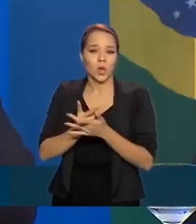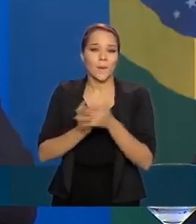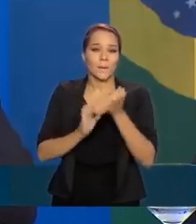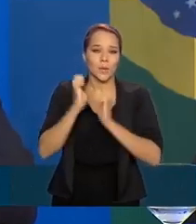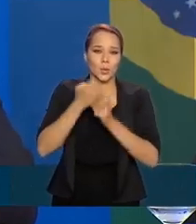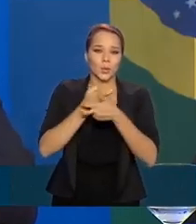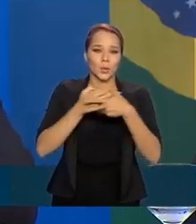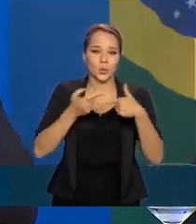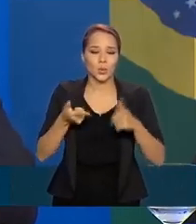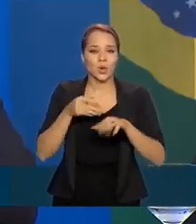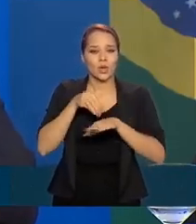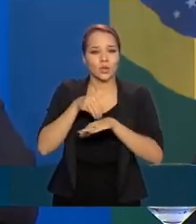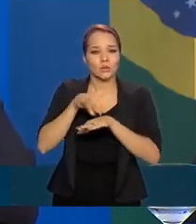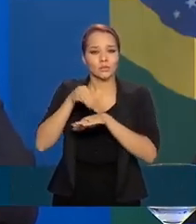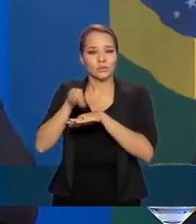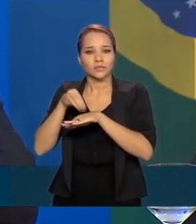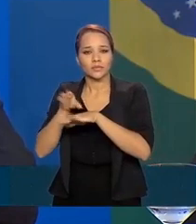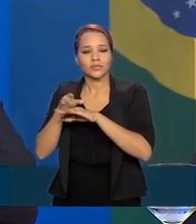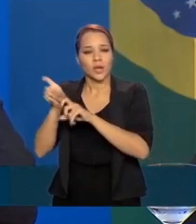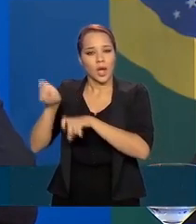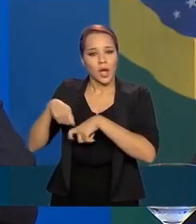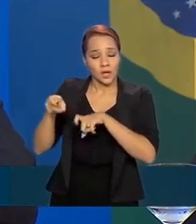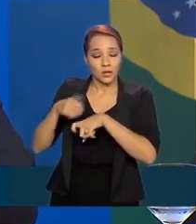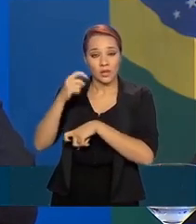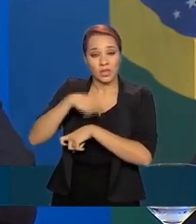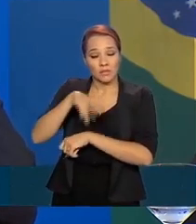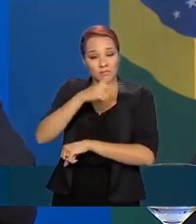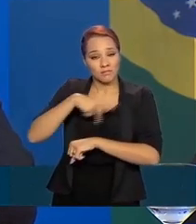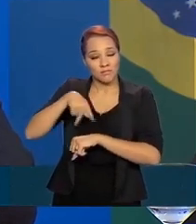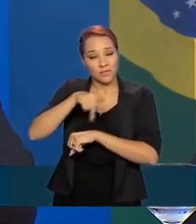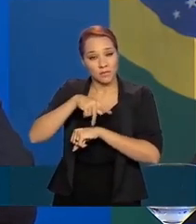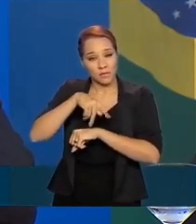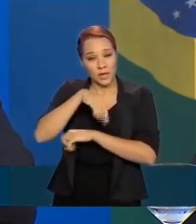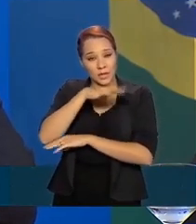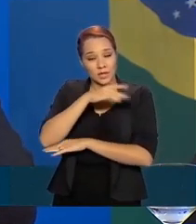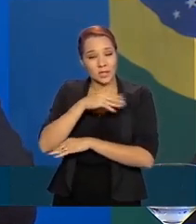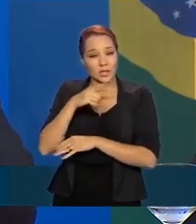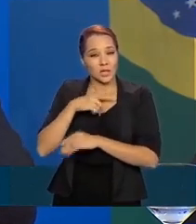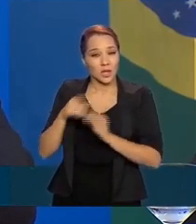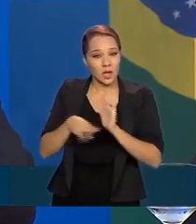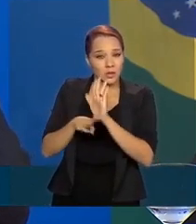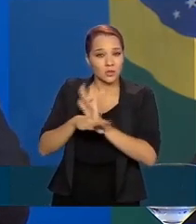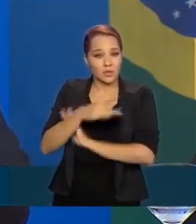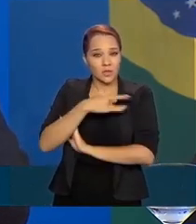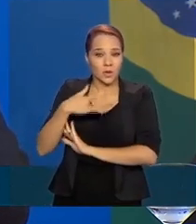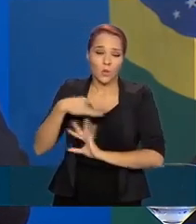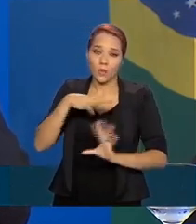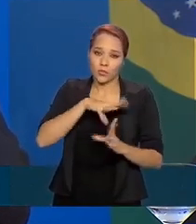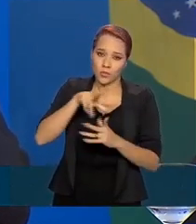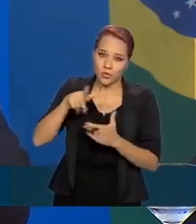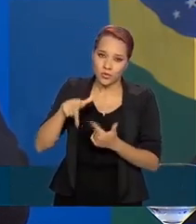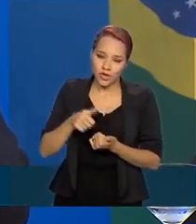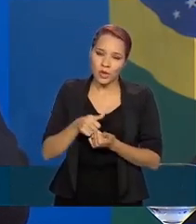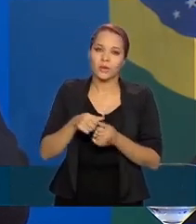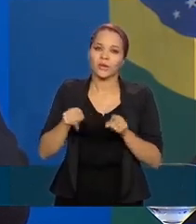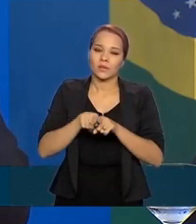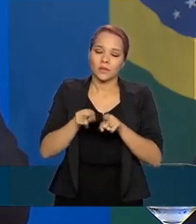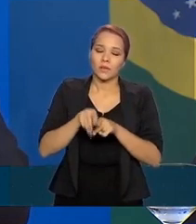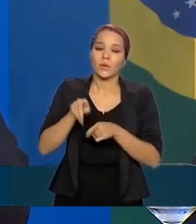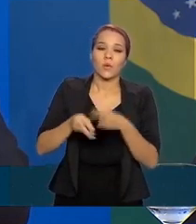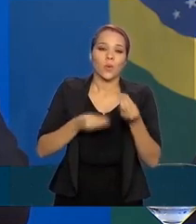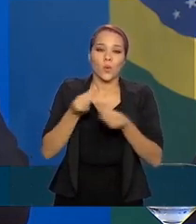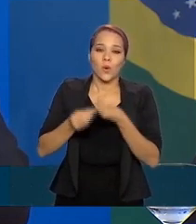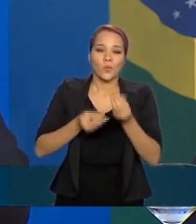e exportação agrícola. Hoje, nós somos um país que contribui para a saúde mundial, inclusive mantendo